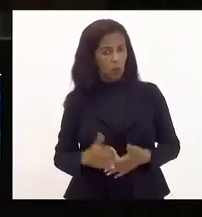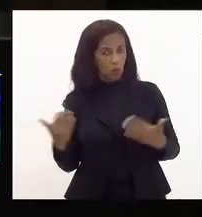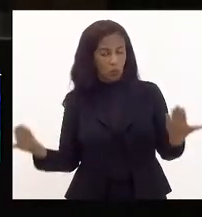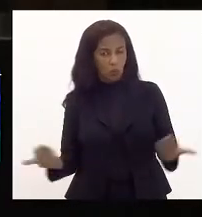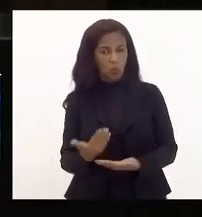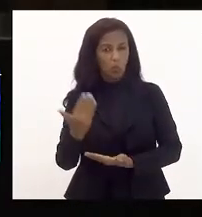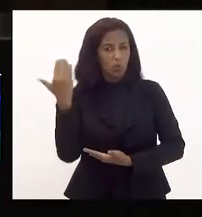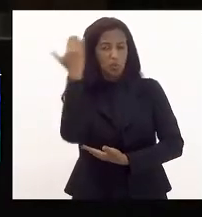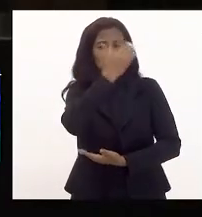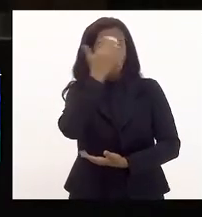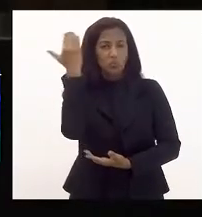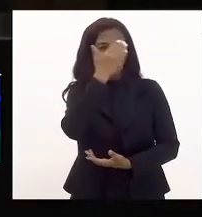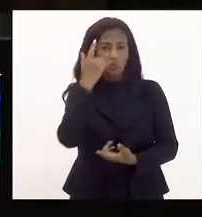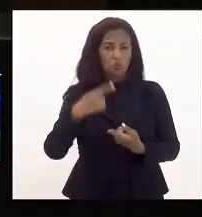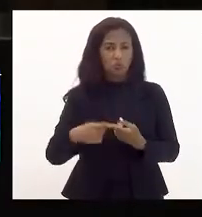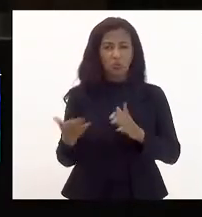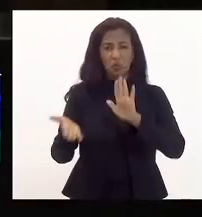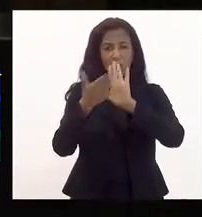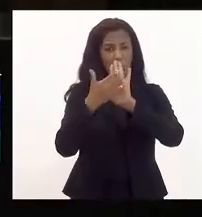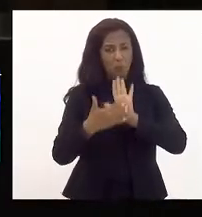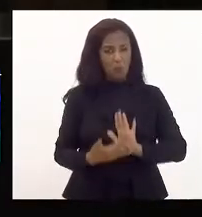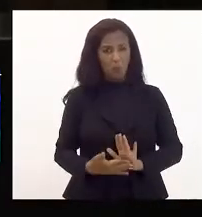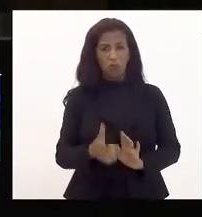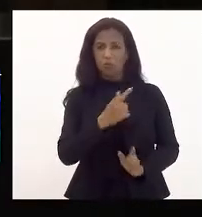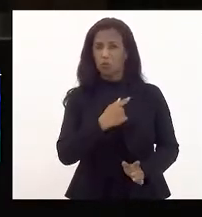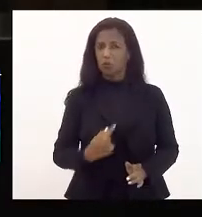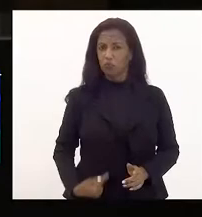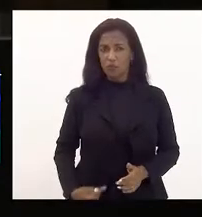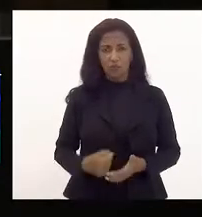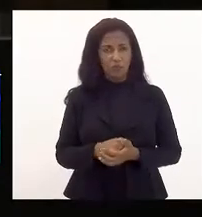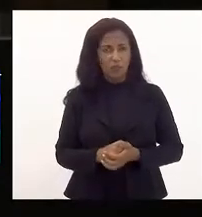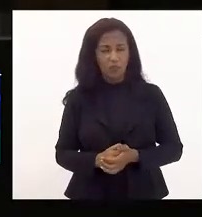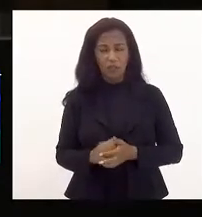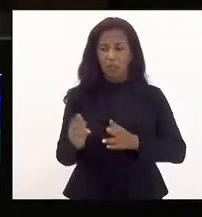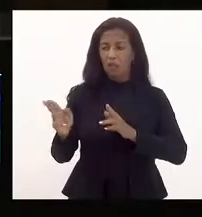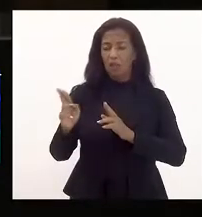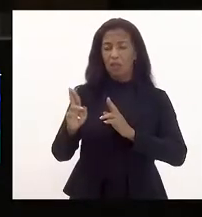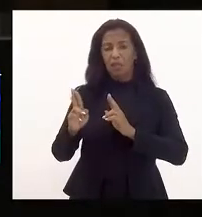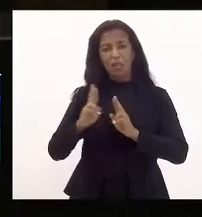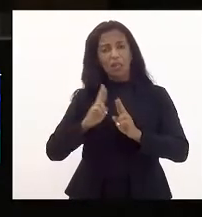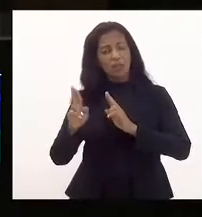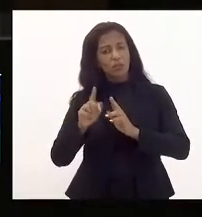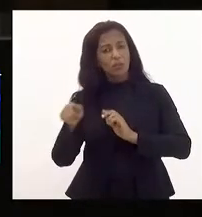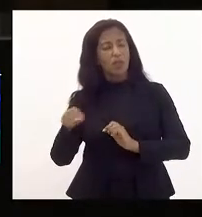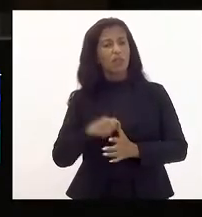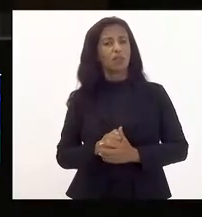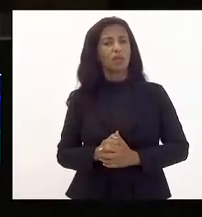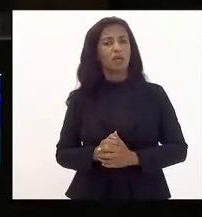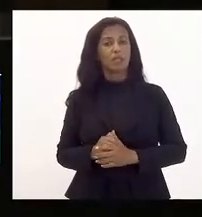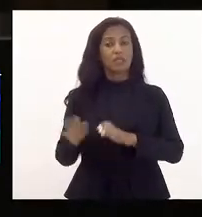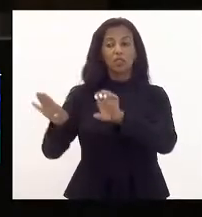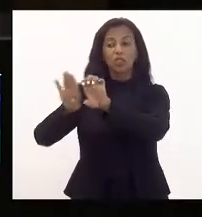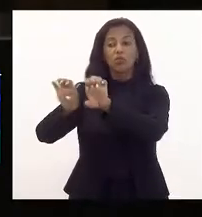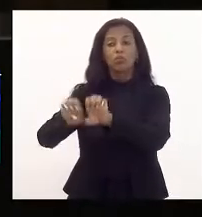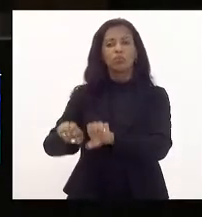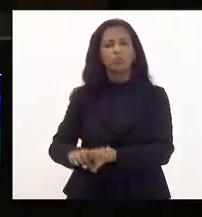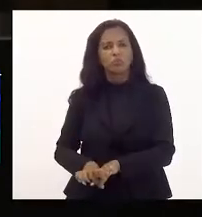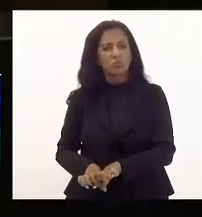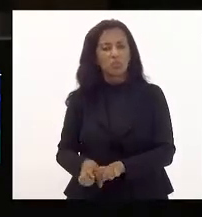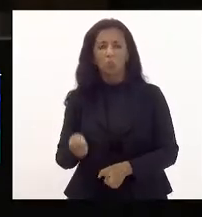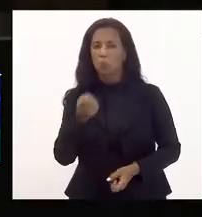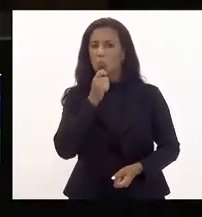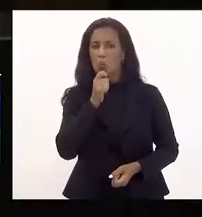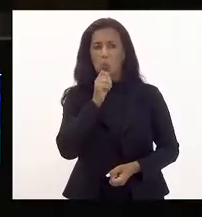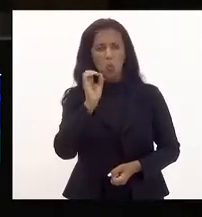eu não vi aqui nenhuma proposta do governo relacionada, principalmente, à infraestrutura, não vejo.